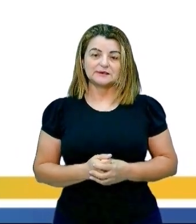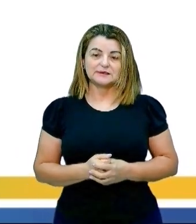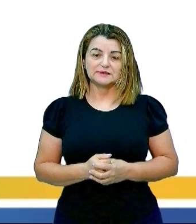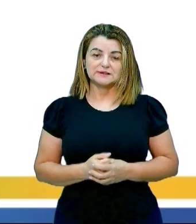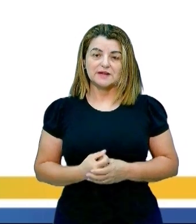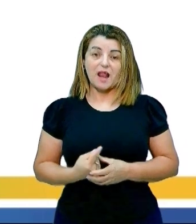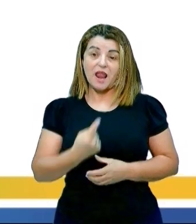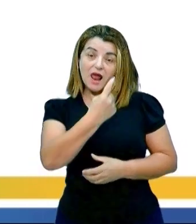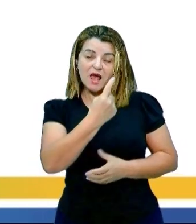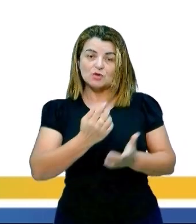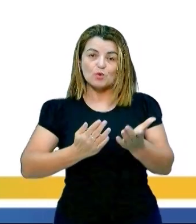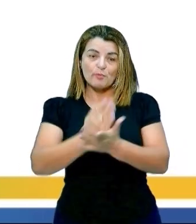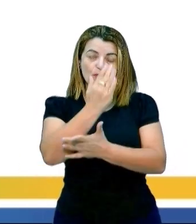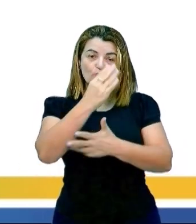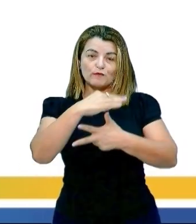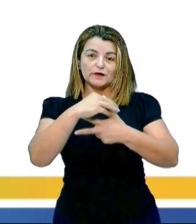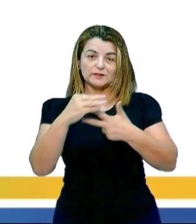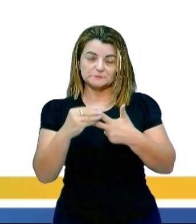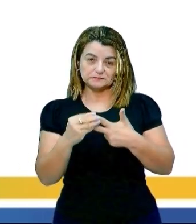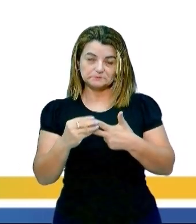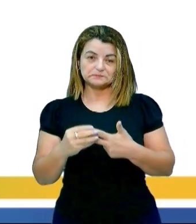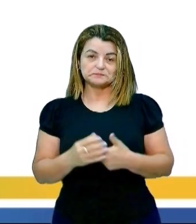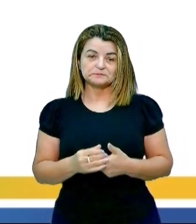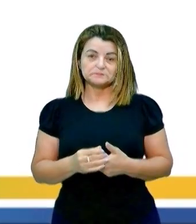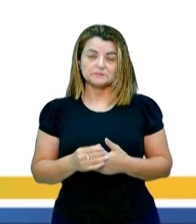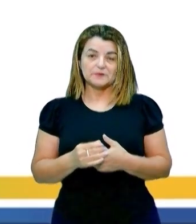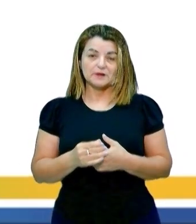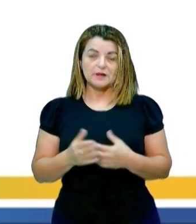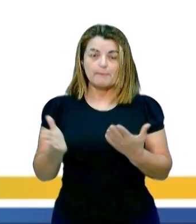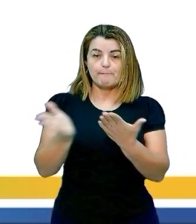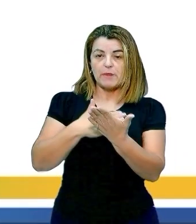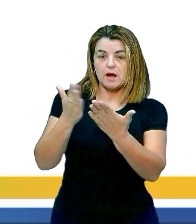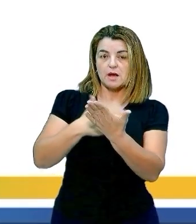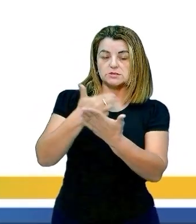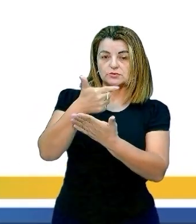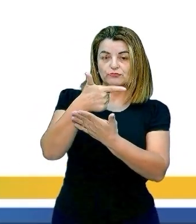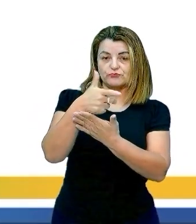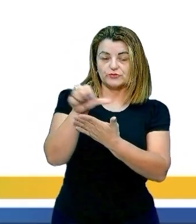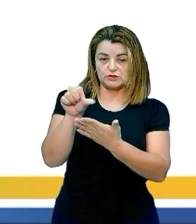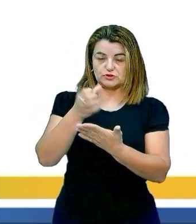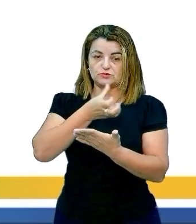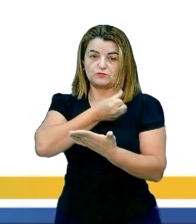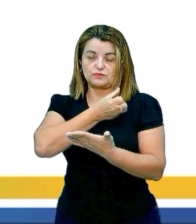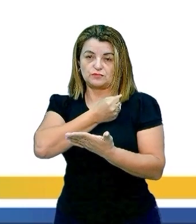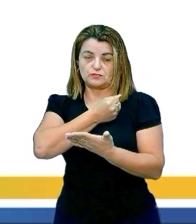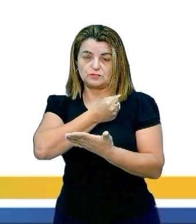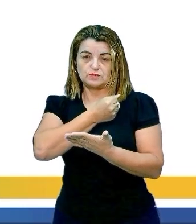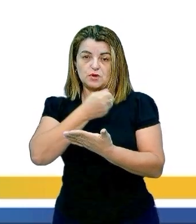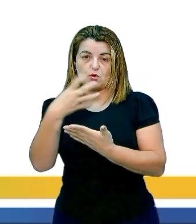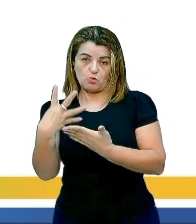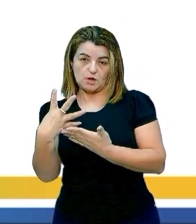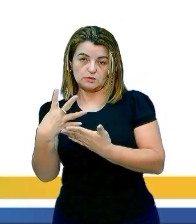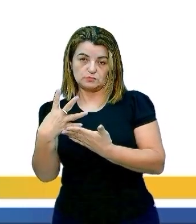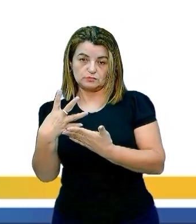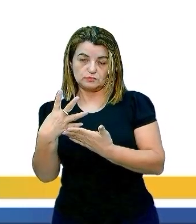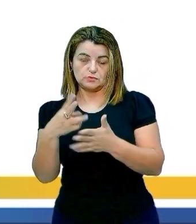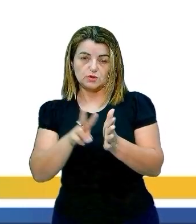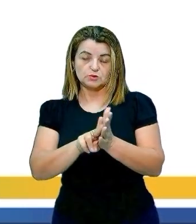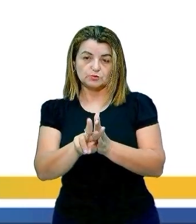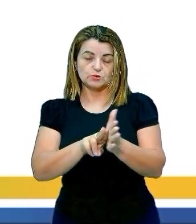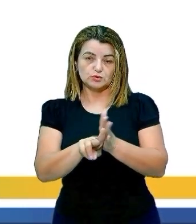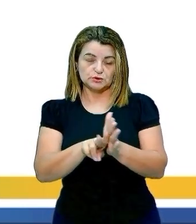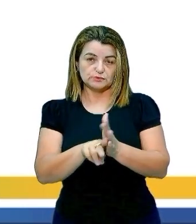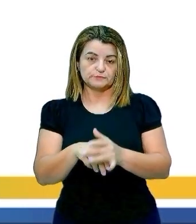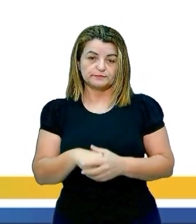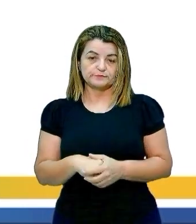no Aprova Enem, página 29, questão 4 de biologia, tem